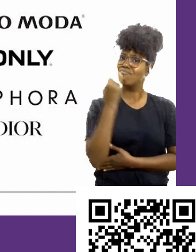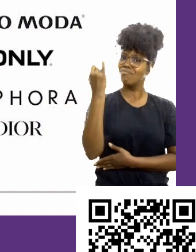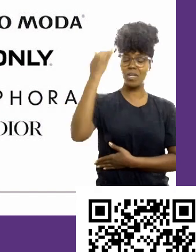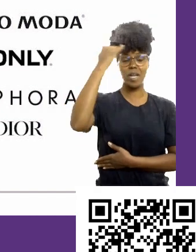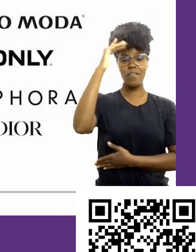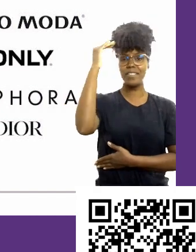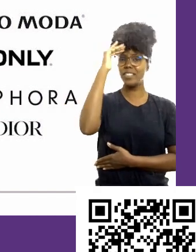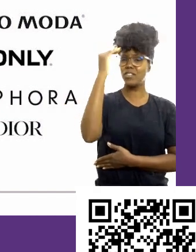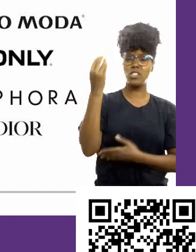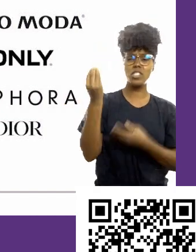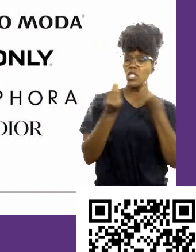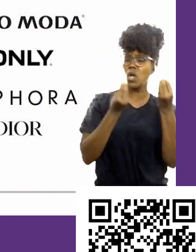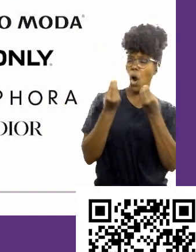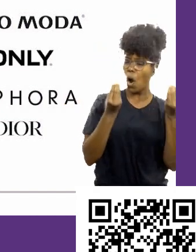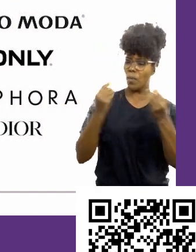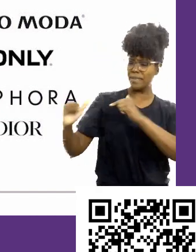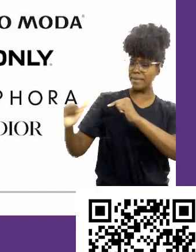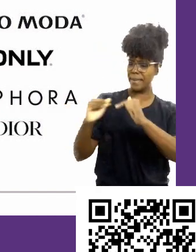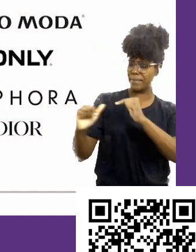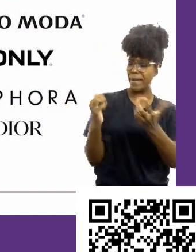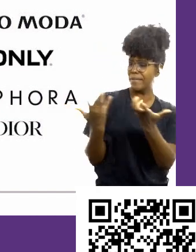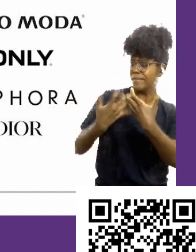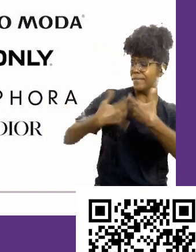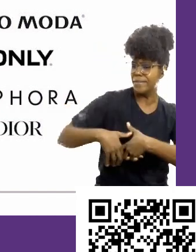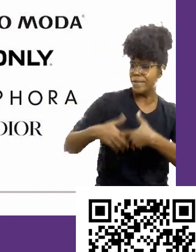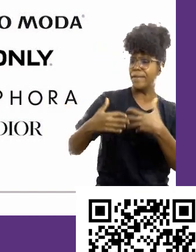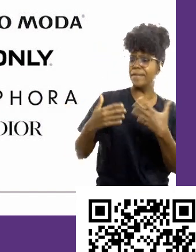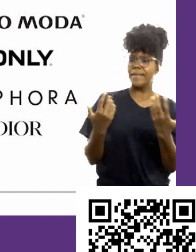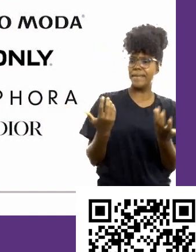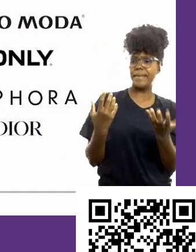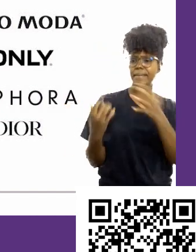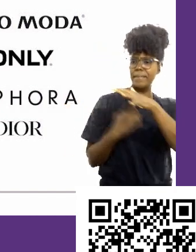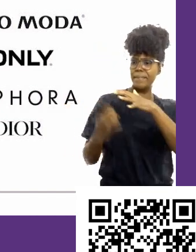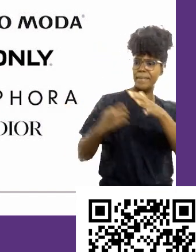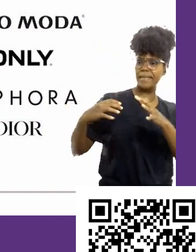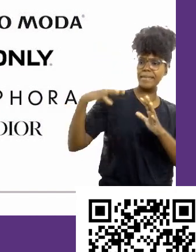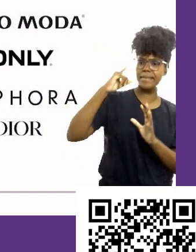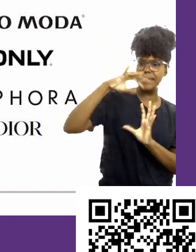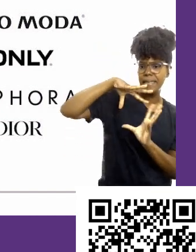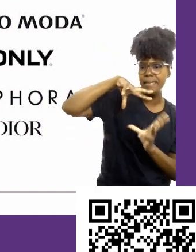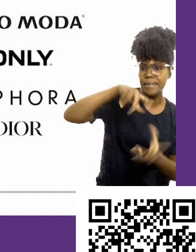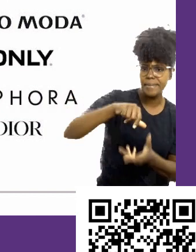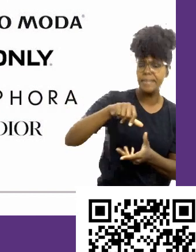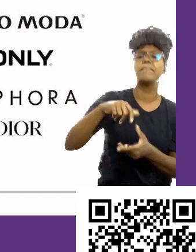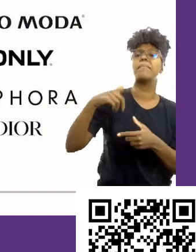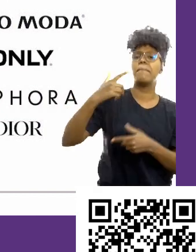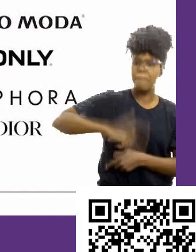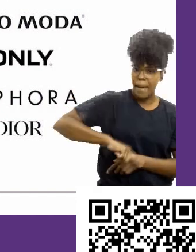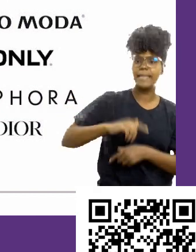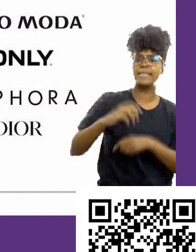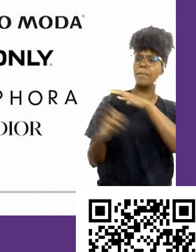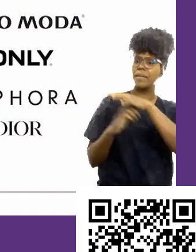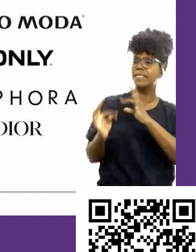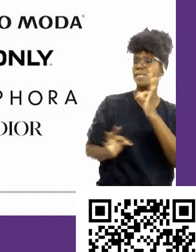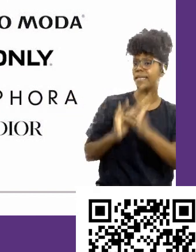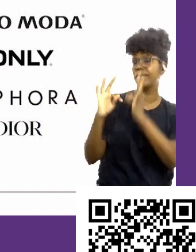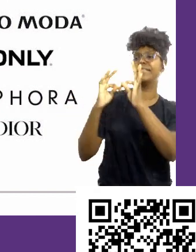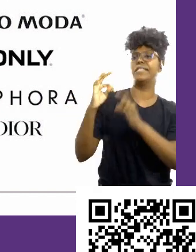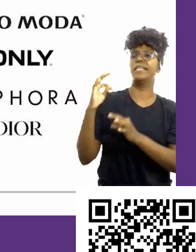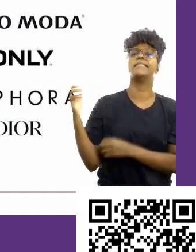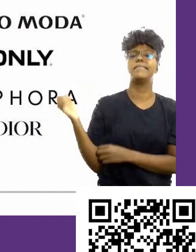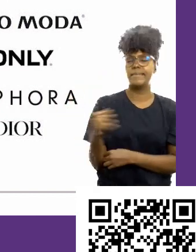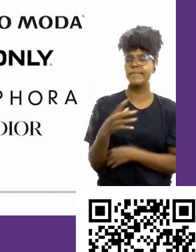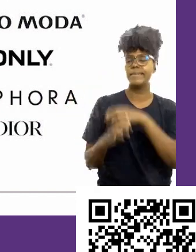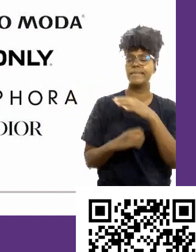que funciona o mercado de trabalho não só em multinacionais, mas também em empresas de tecnologia e startups. E lá eu recrutei para